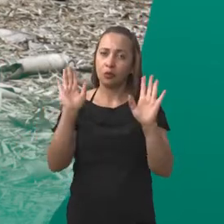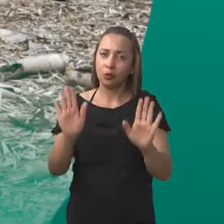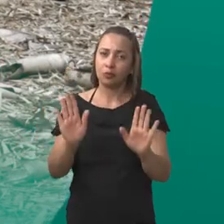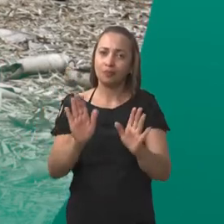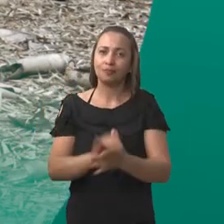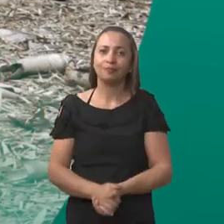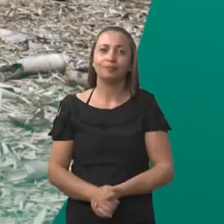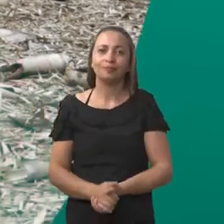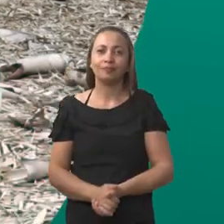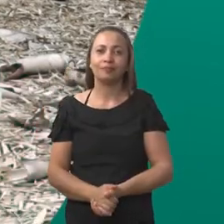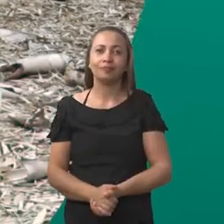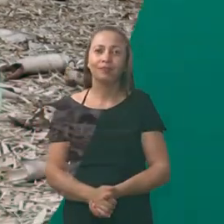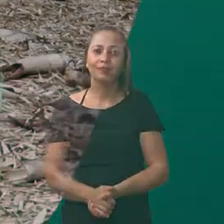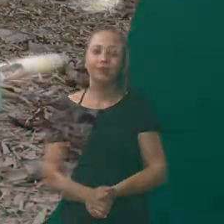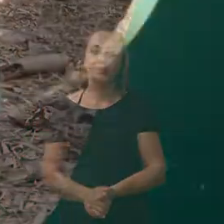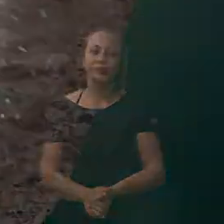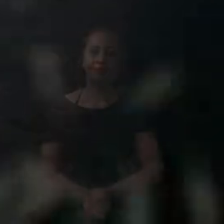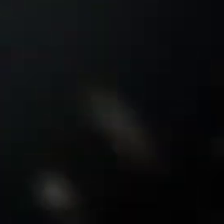A gente volta já já.